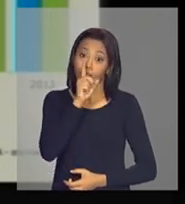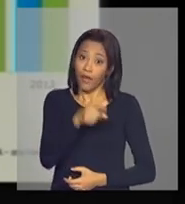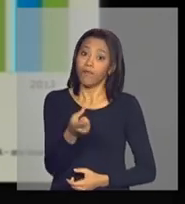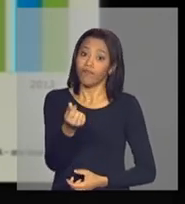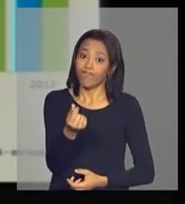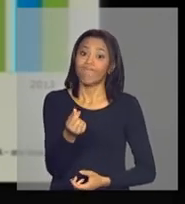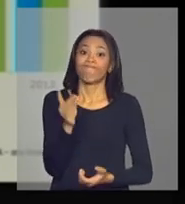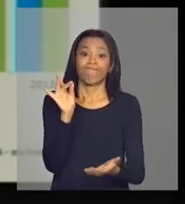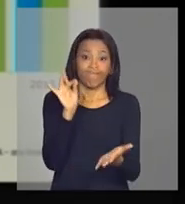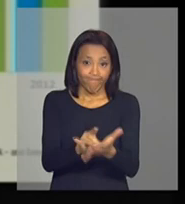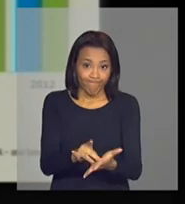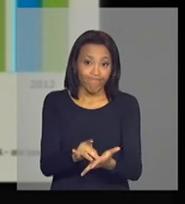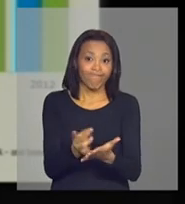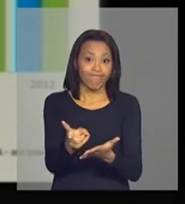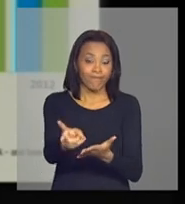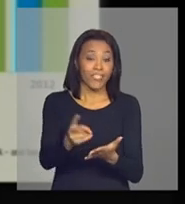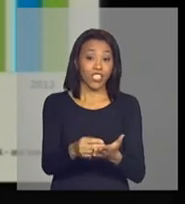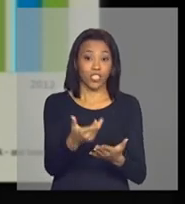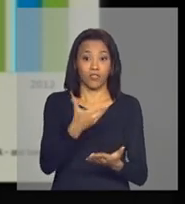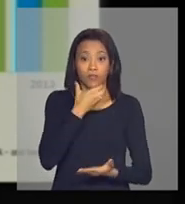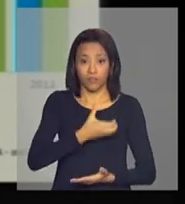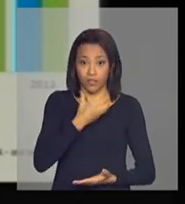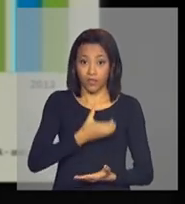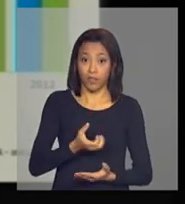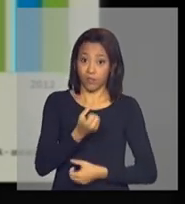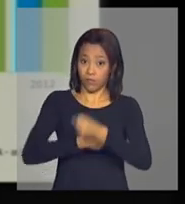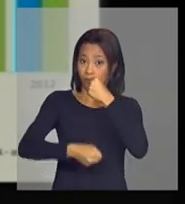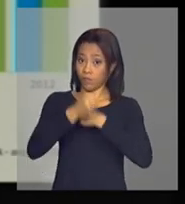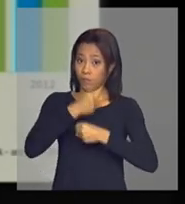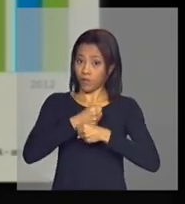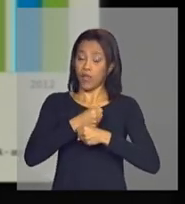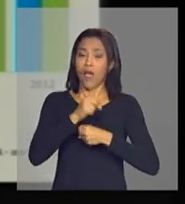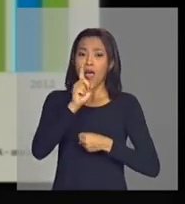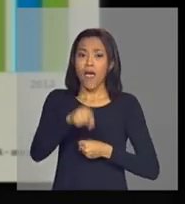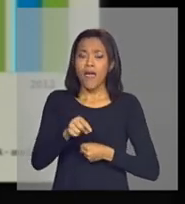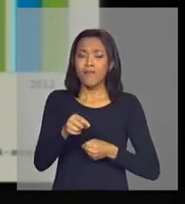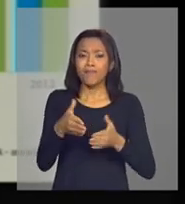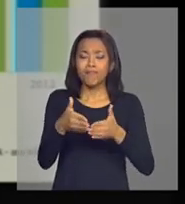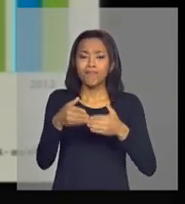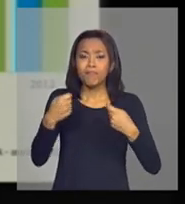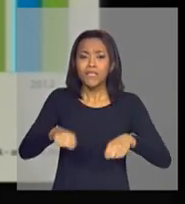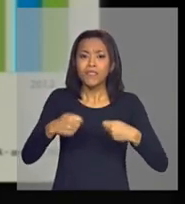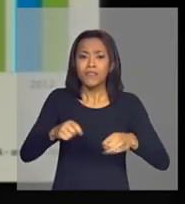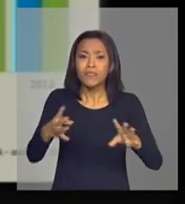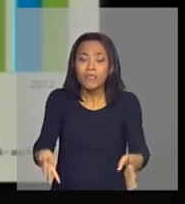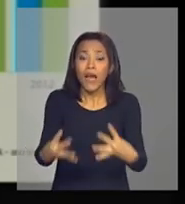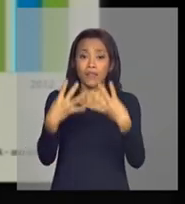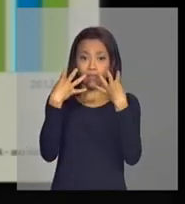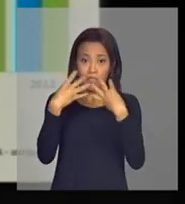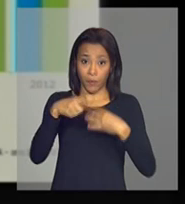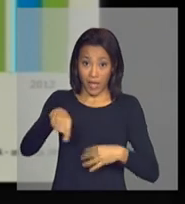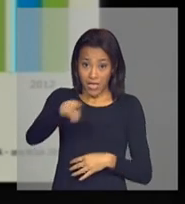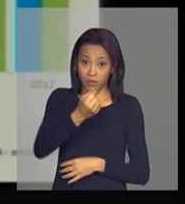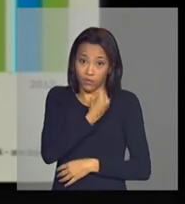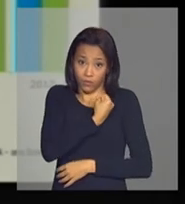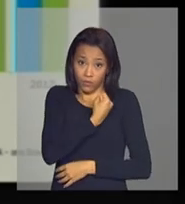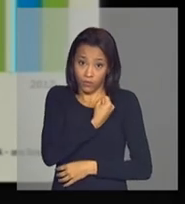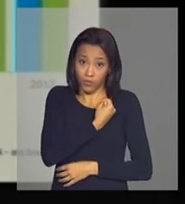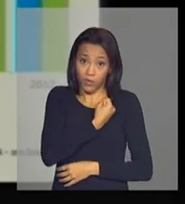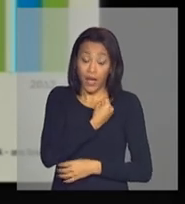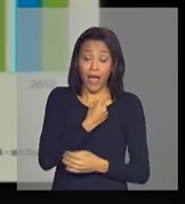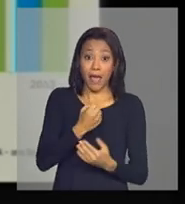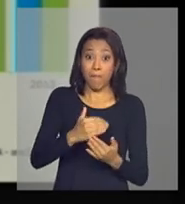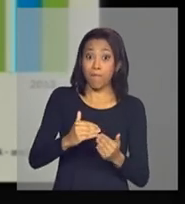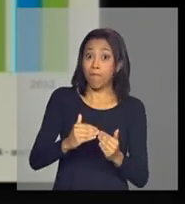constantes reais de dezembro do ano passado é relevante chamar a atenção que esse número é maior do que o